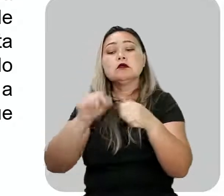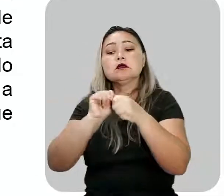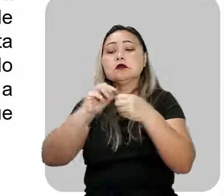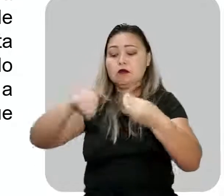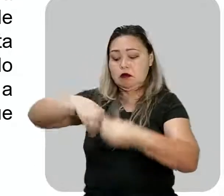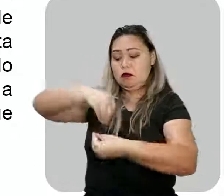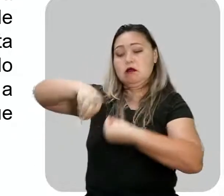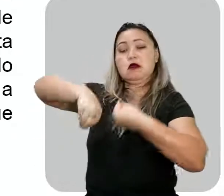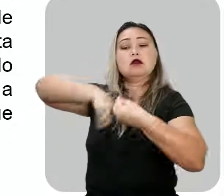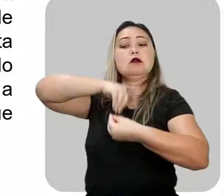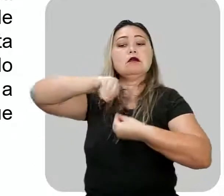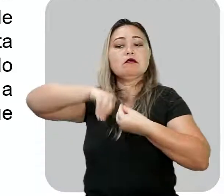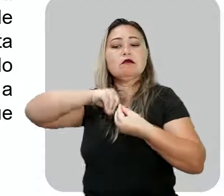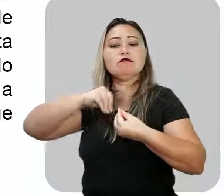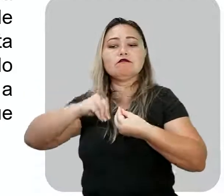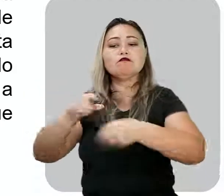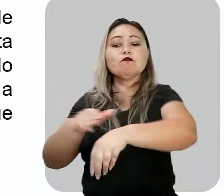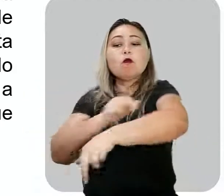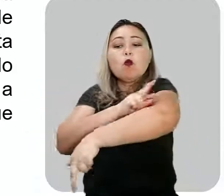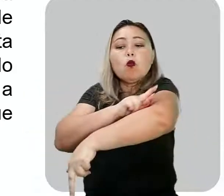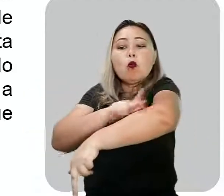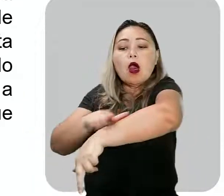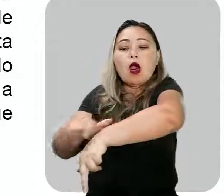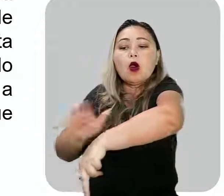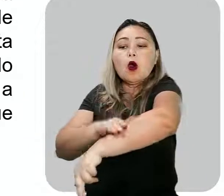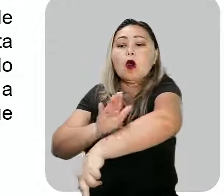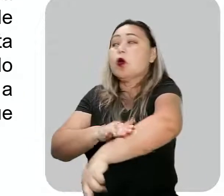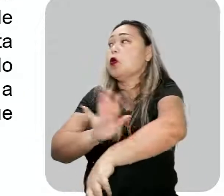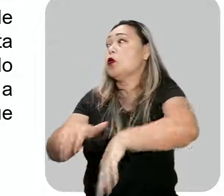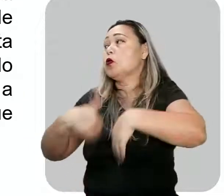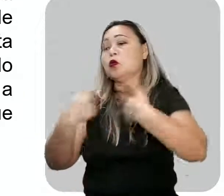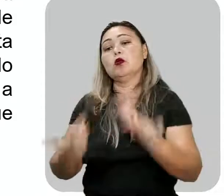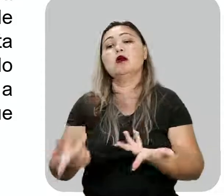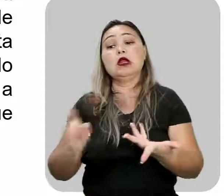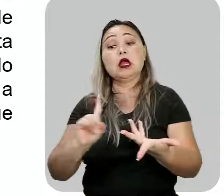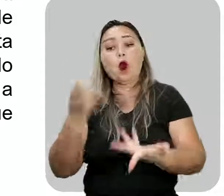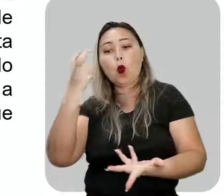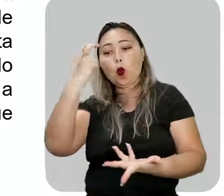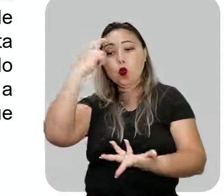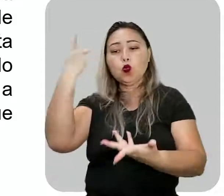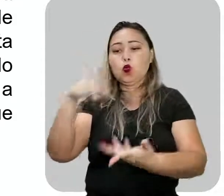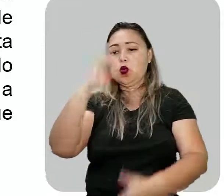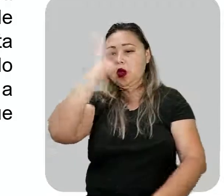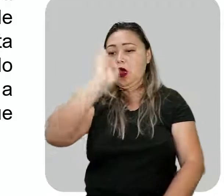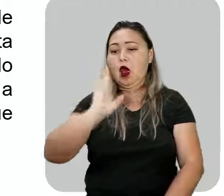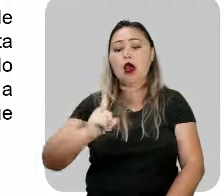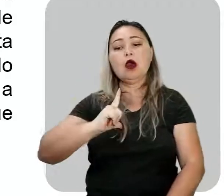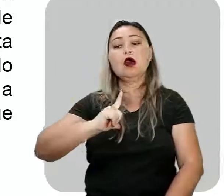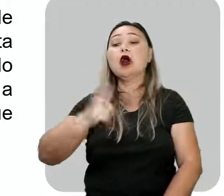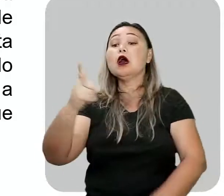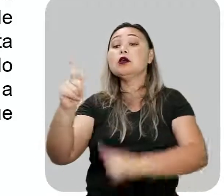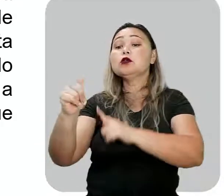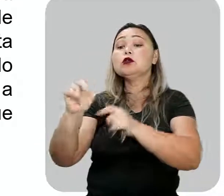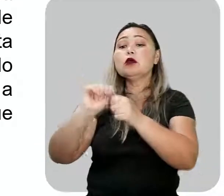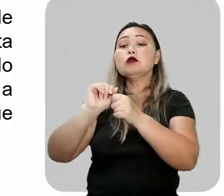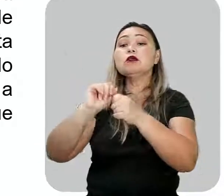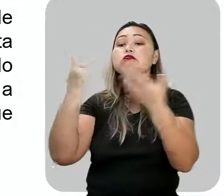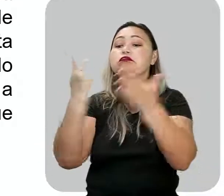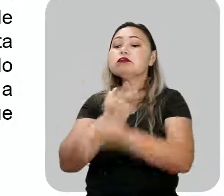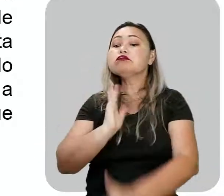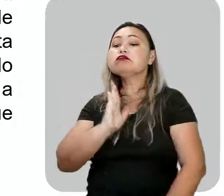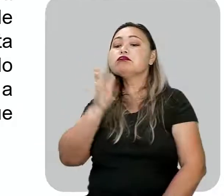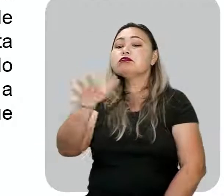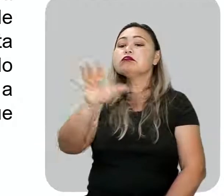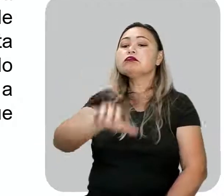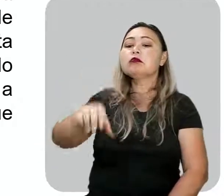questão da miscigenação. Essa mistura brasileira. E a geográfica, por que foi acontecendo